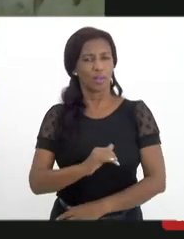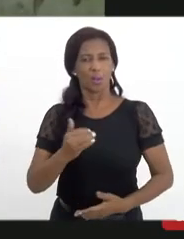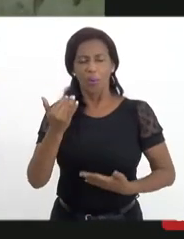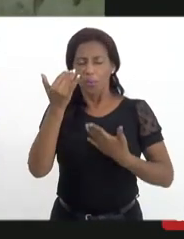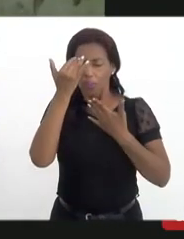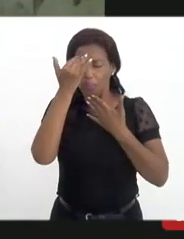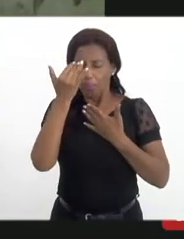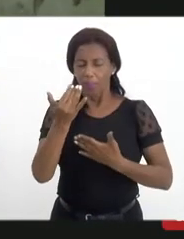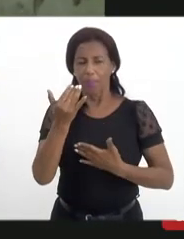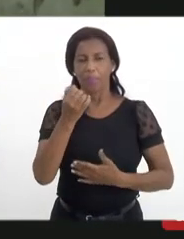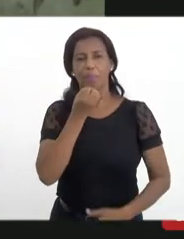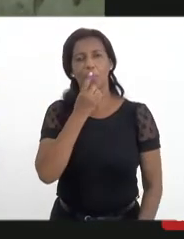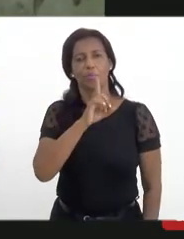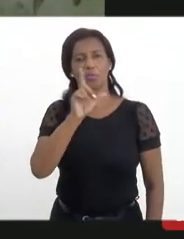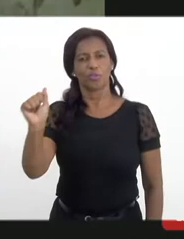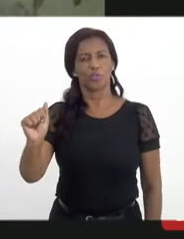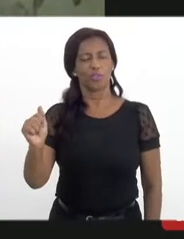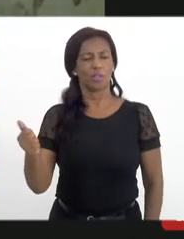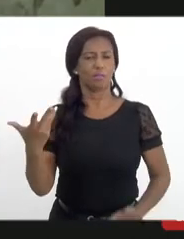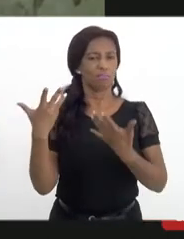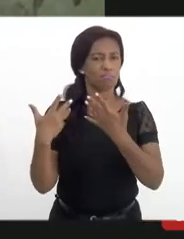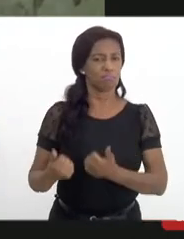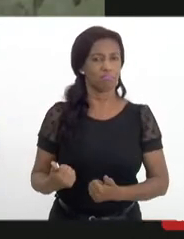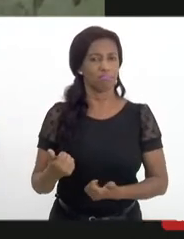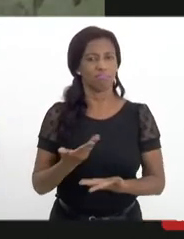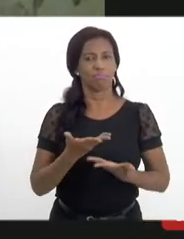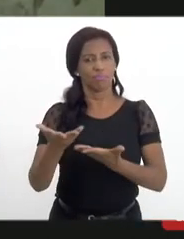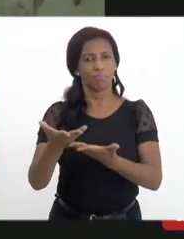bom dia e obrigado por aceitar o nosso convite.